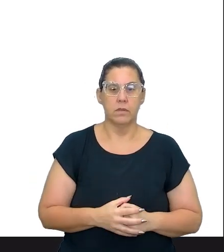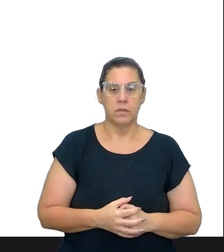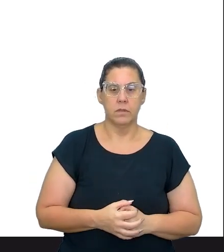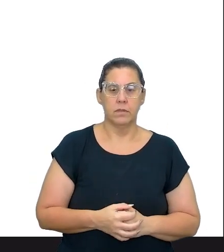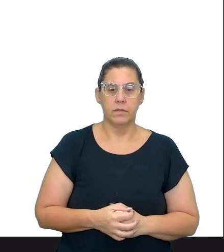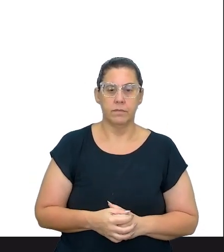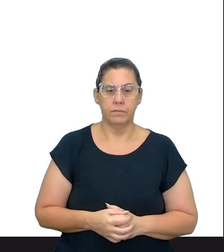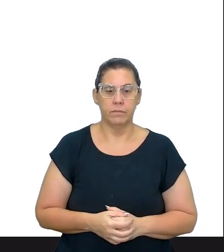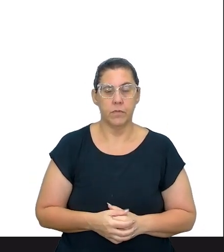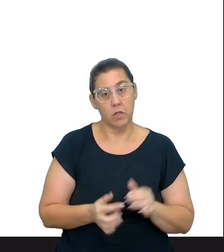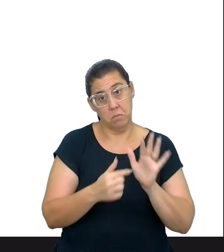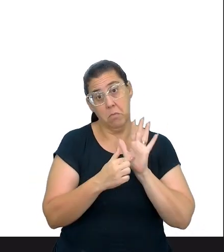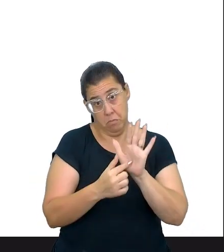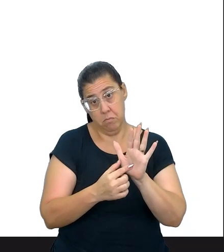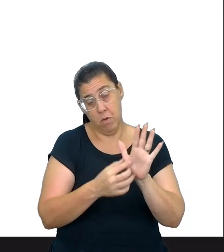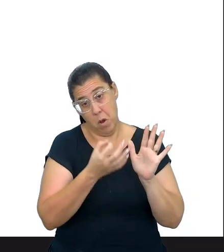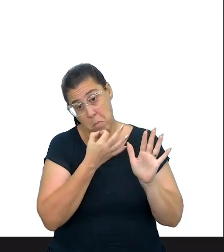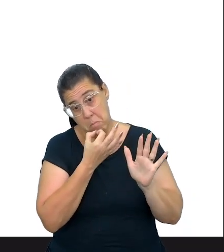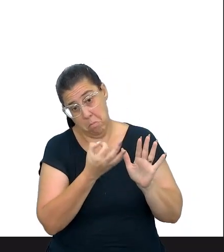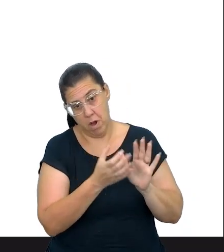ponto de vista, né?